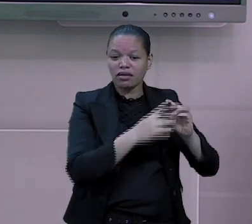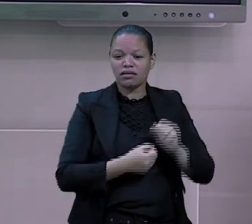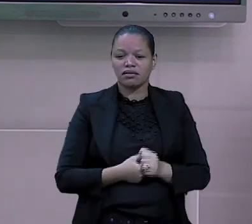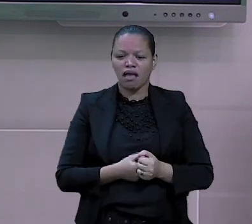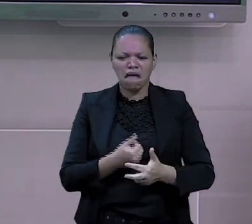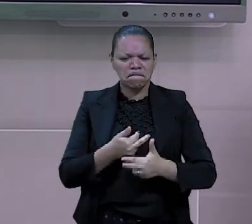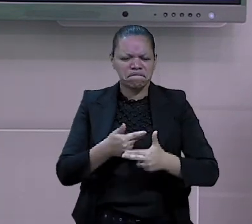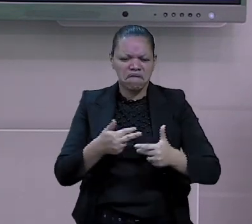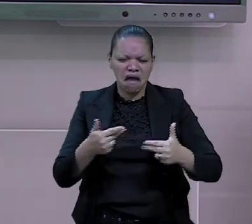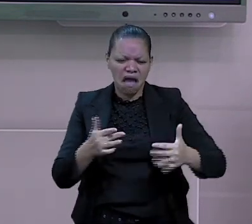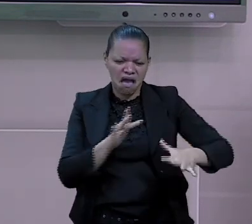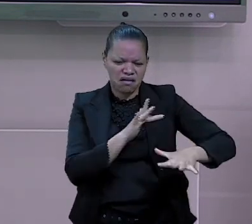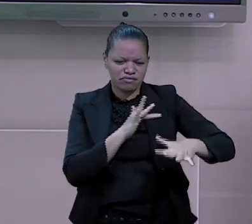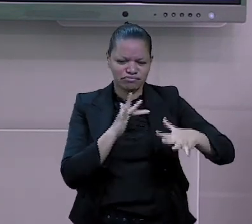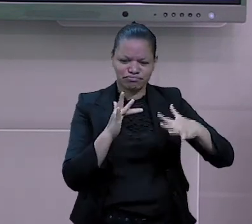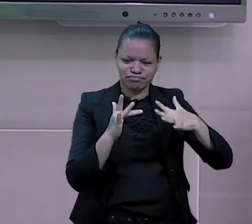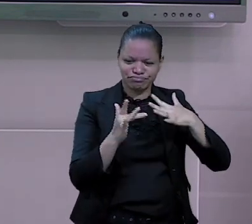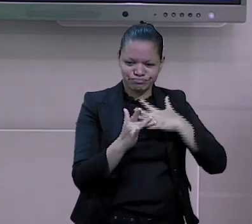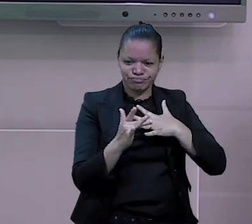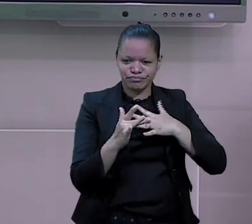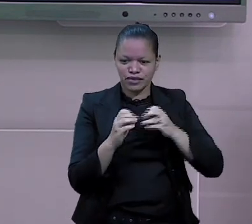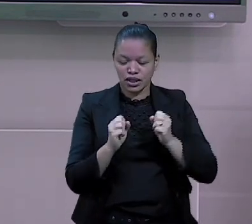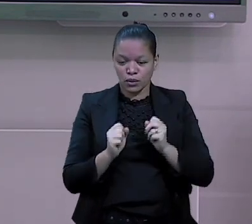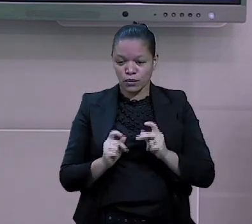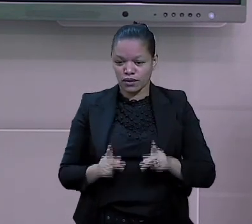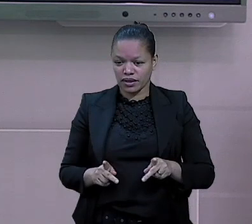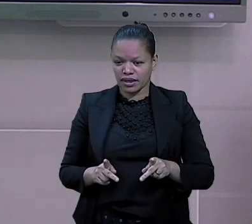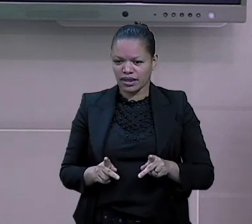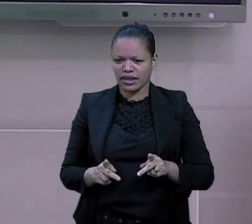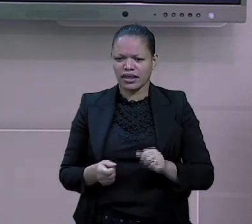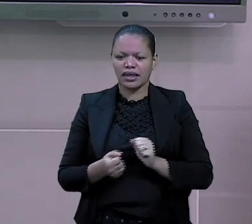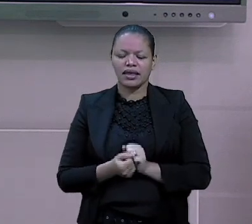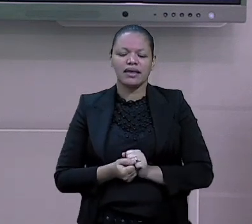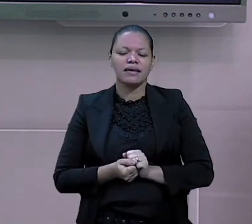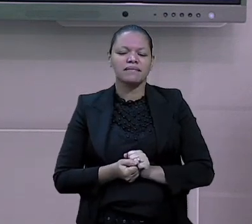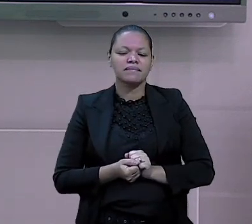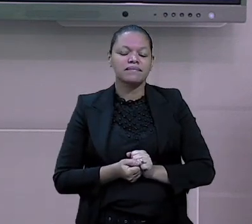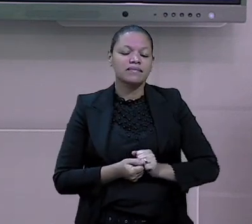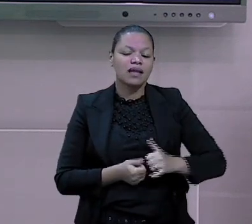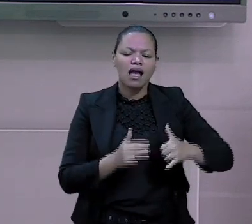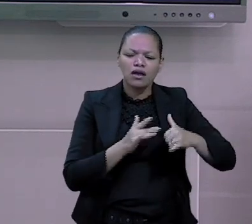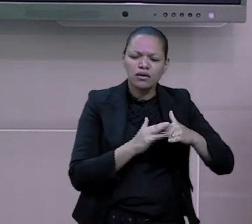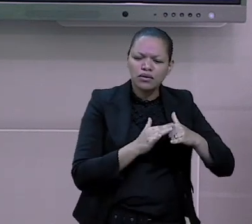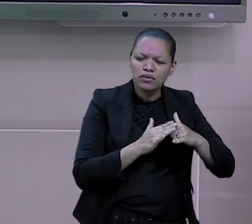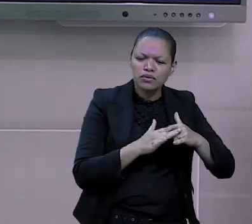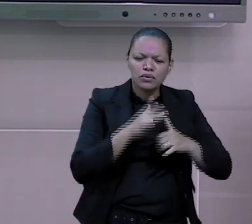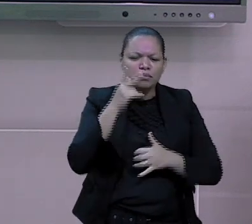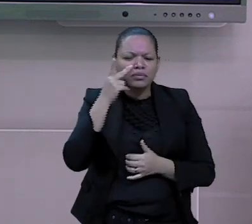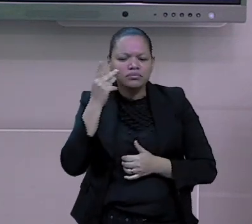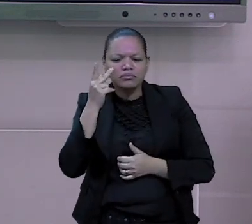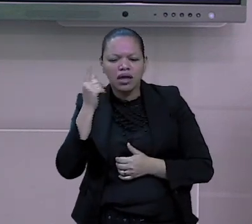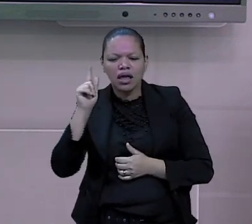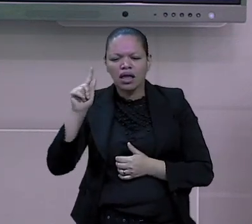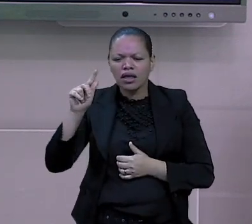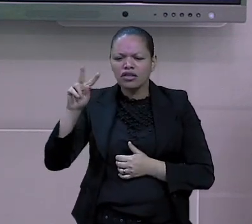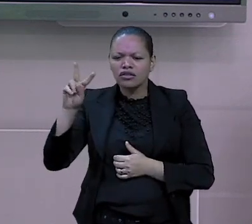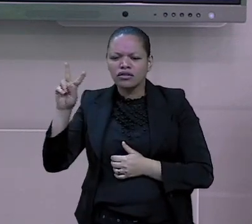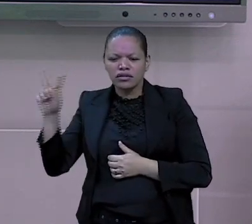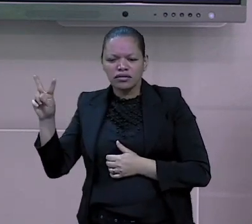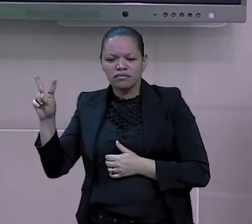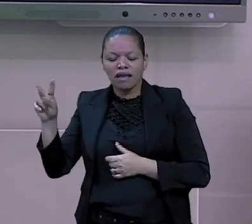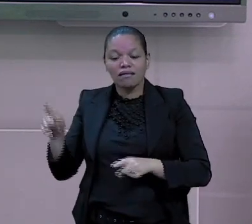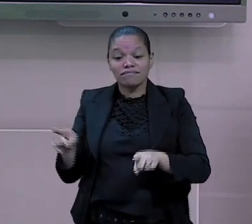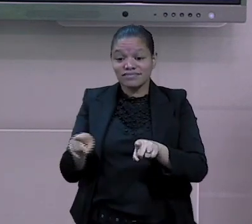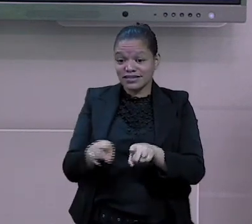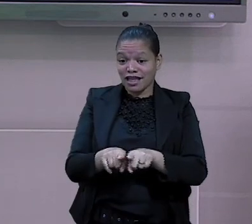disponível pra você lá no nosso canal do YouTube SmetGV. Então, se inscreva lá, assista